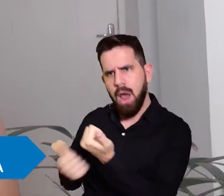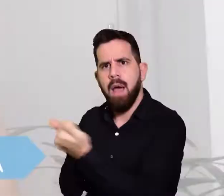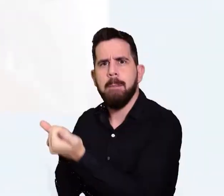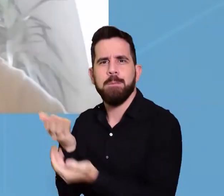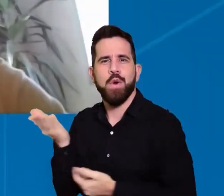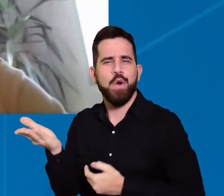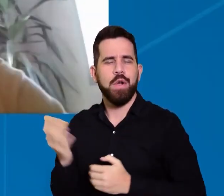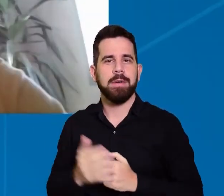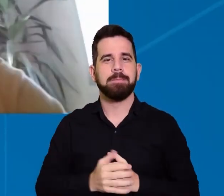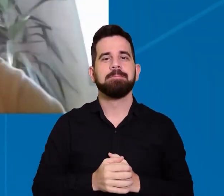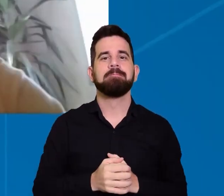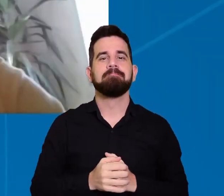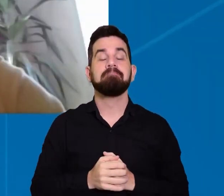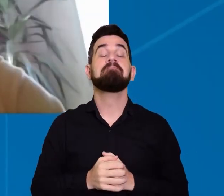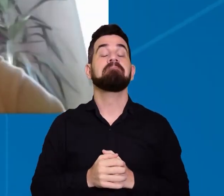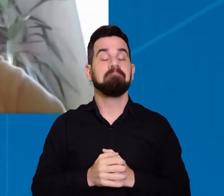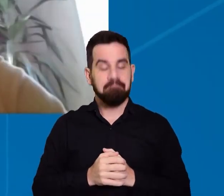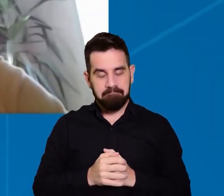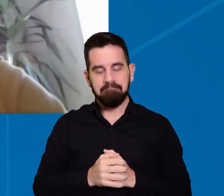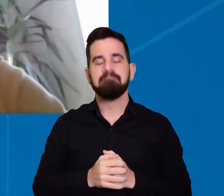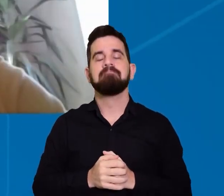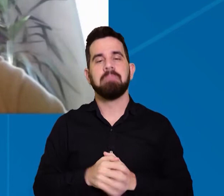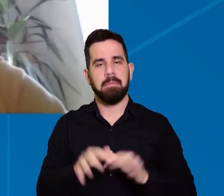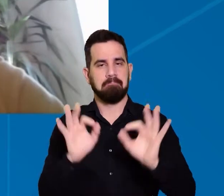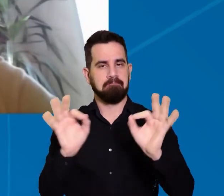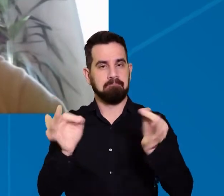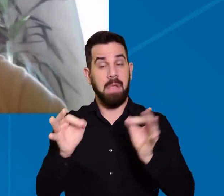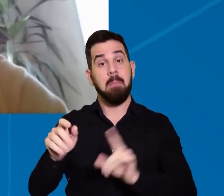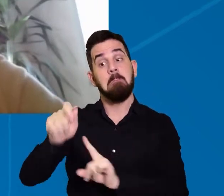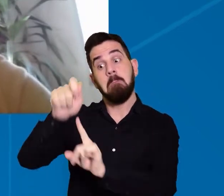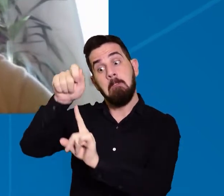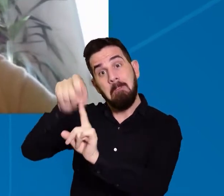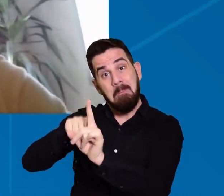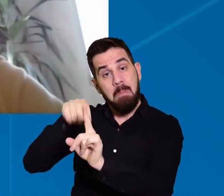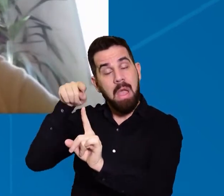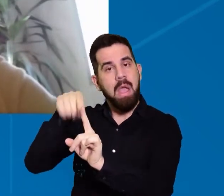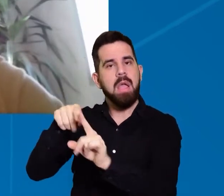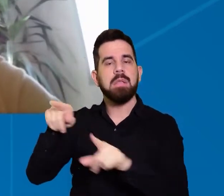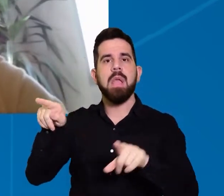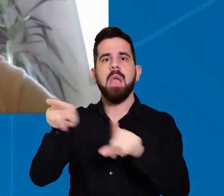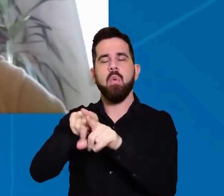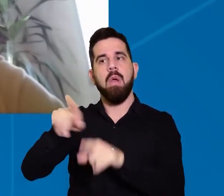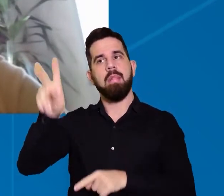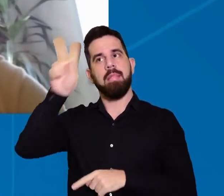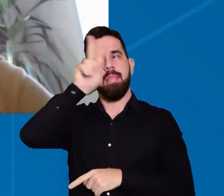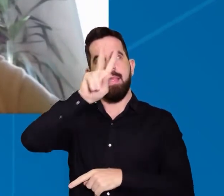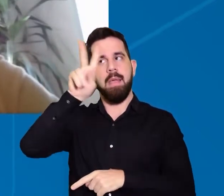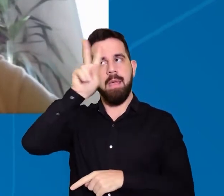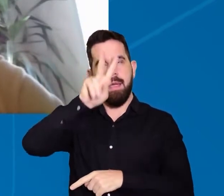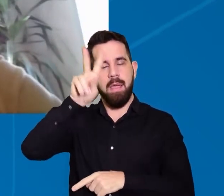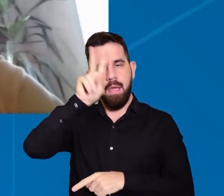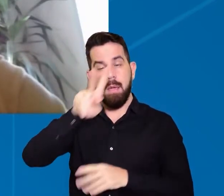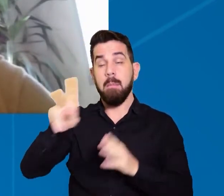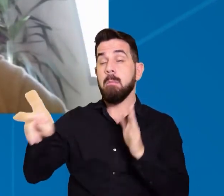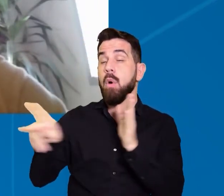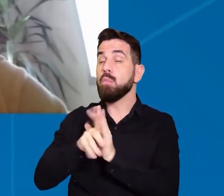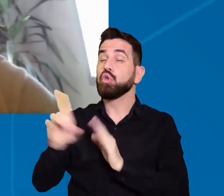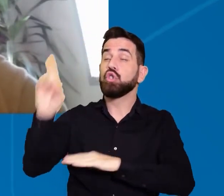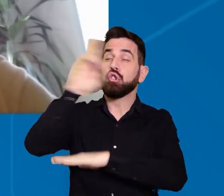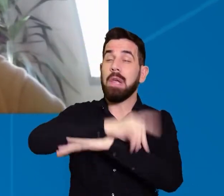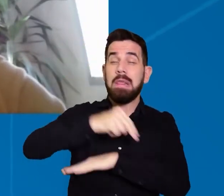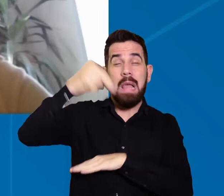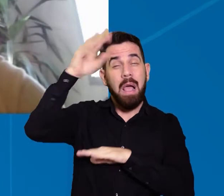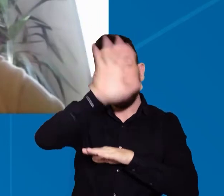jornada. É o mês que faz a referência ao Dia Nacional de Luta da Pessoa com Deficiência,